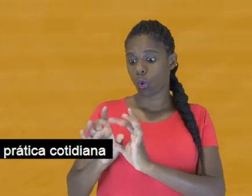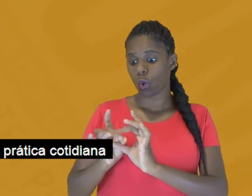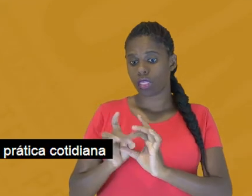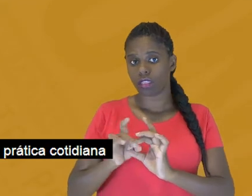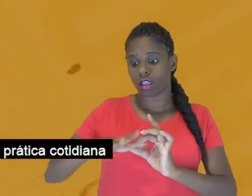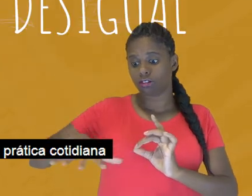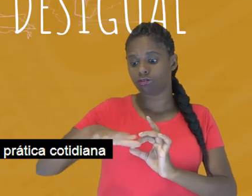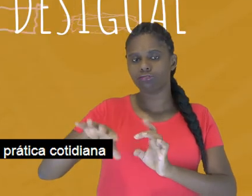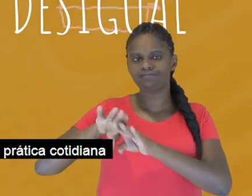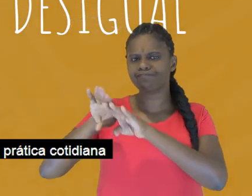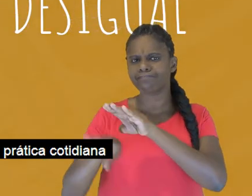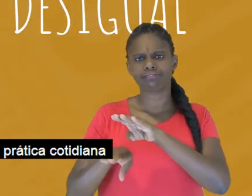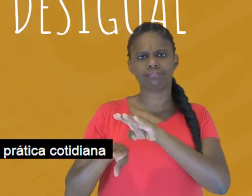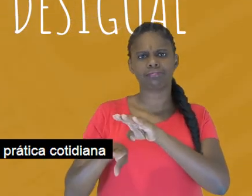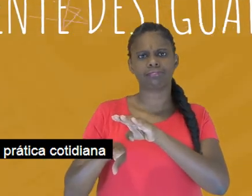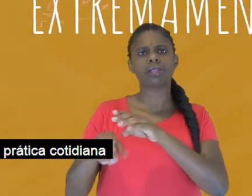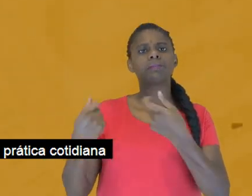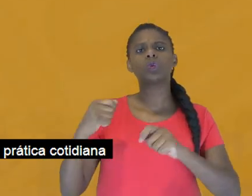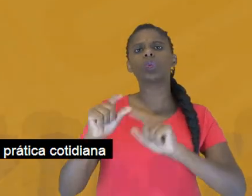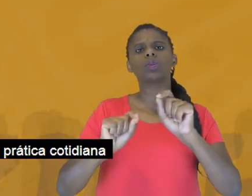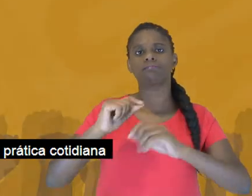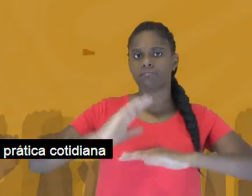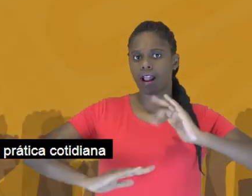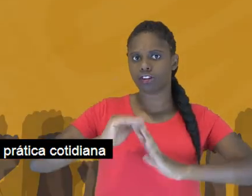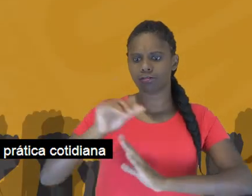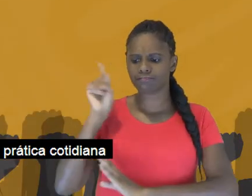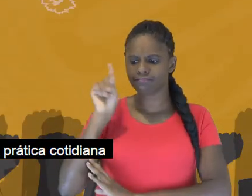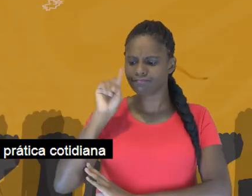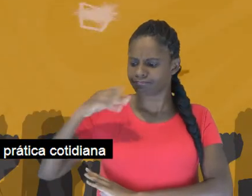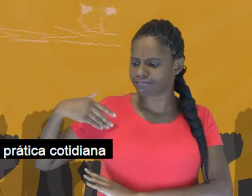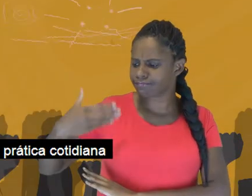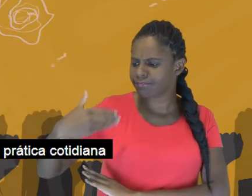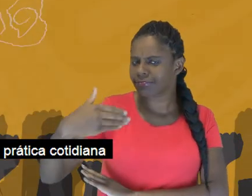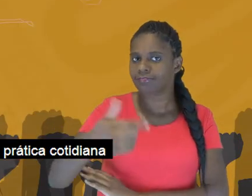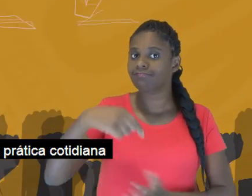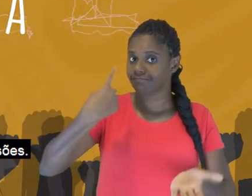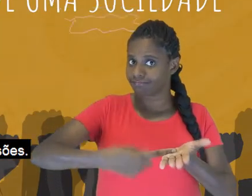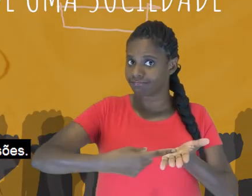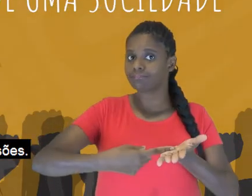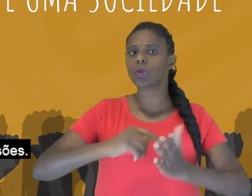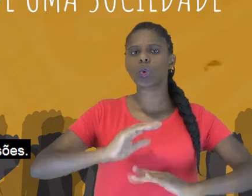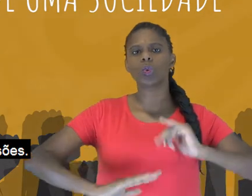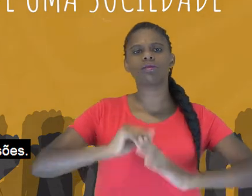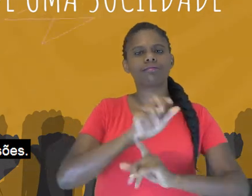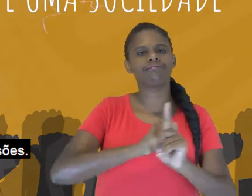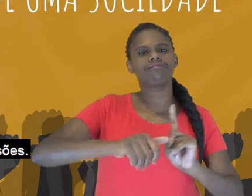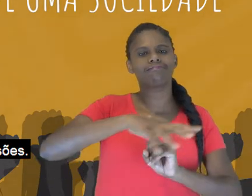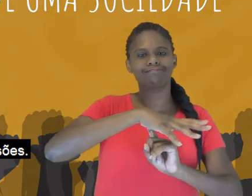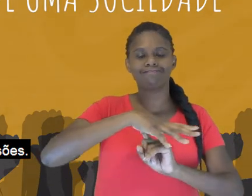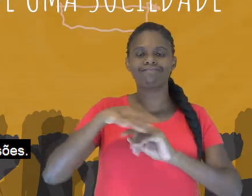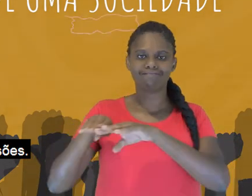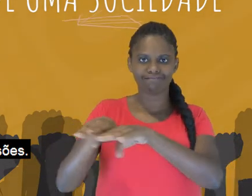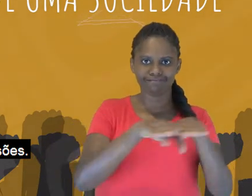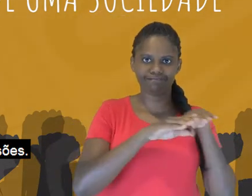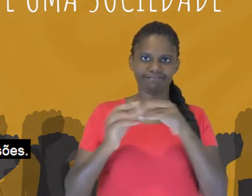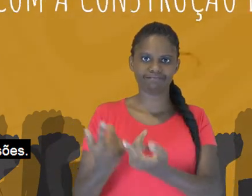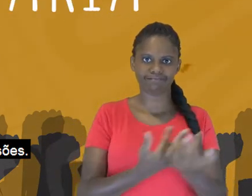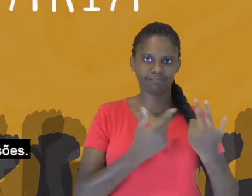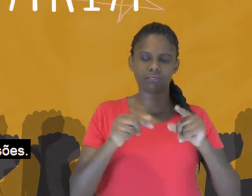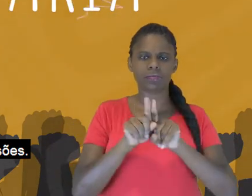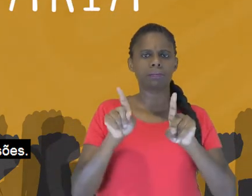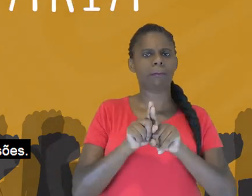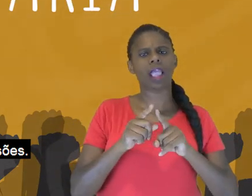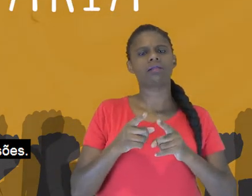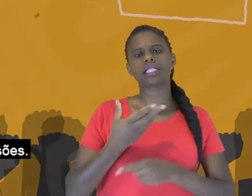de entender que um contexto extremamente desigual nos exige uma prática cotidiana de compromisso com a construção de uma sociedade